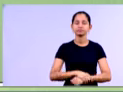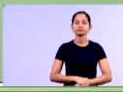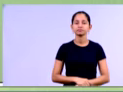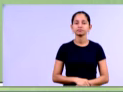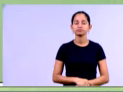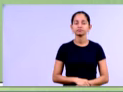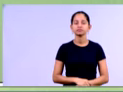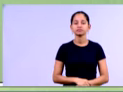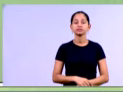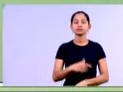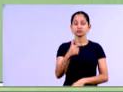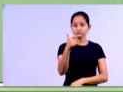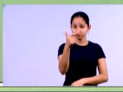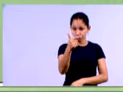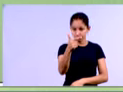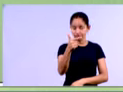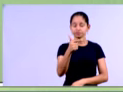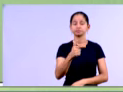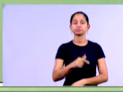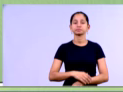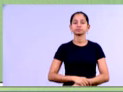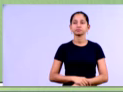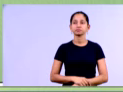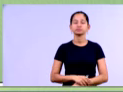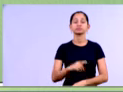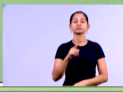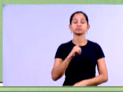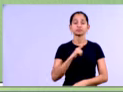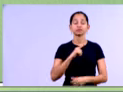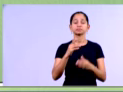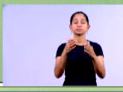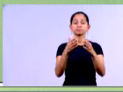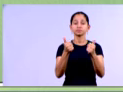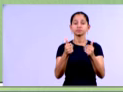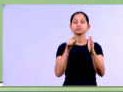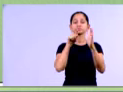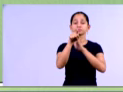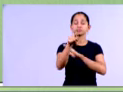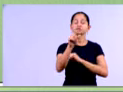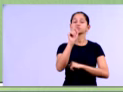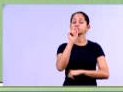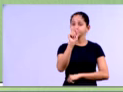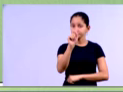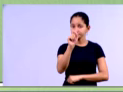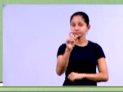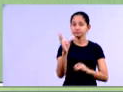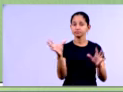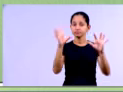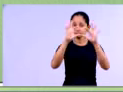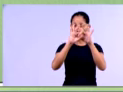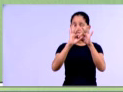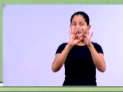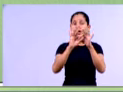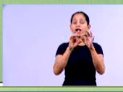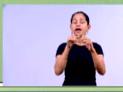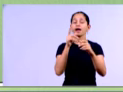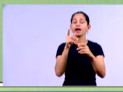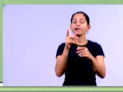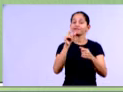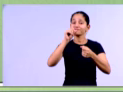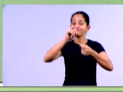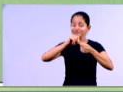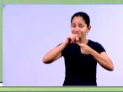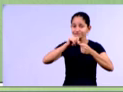Na questão 2, tá, nós estamos pedindo, né, foi pedido aí para vocês, calcule a análise